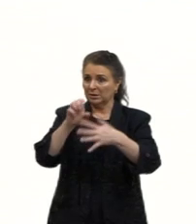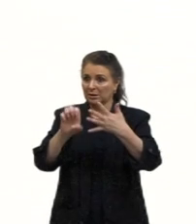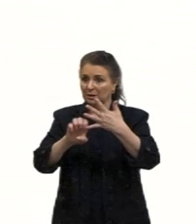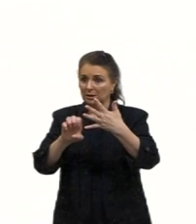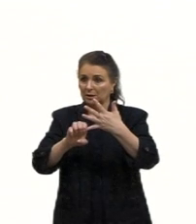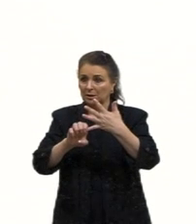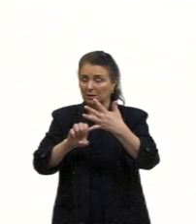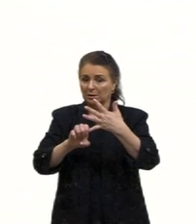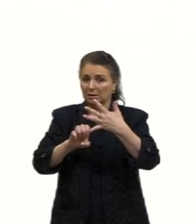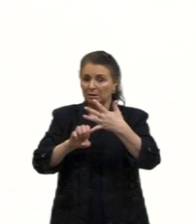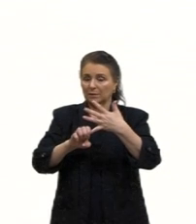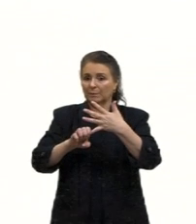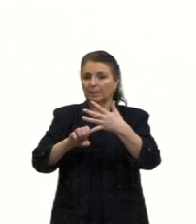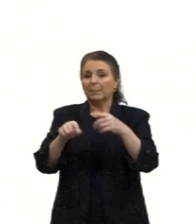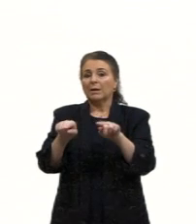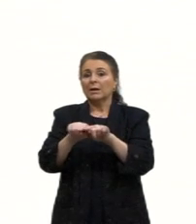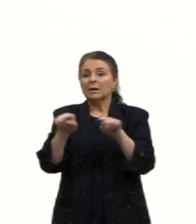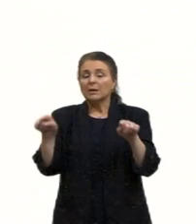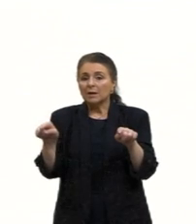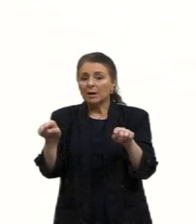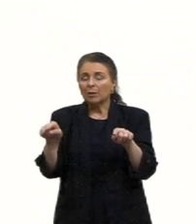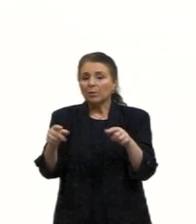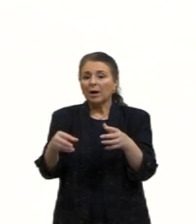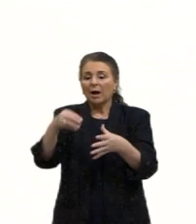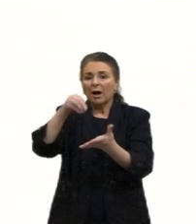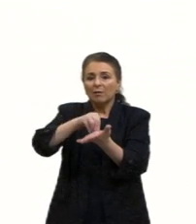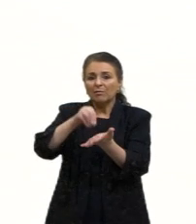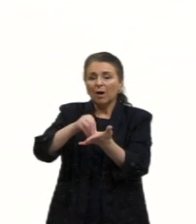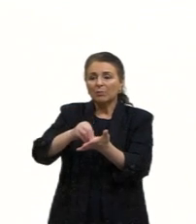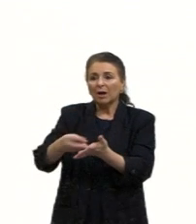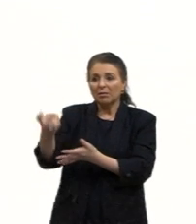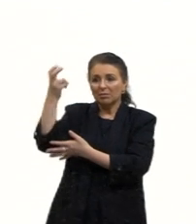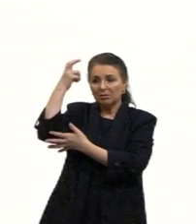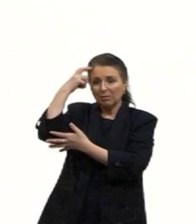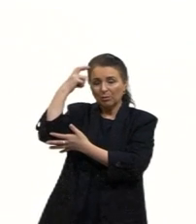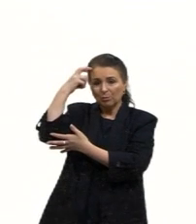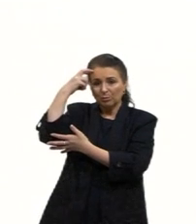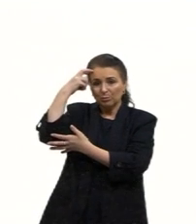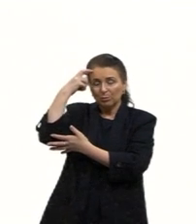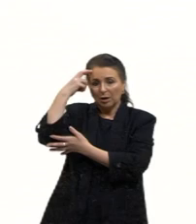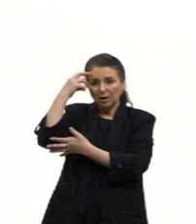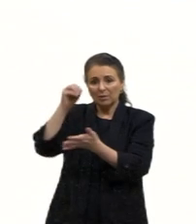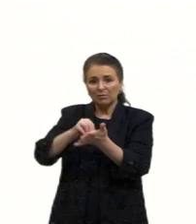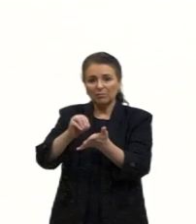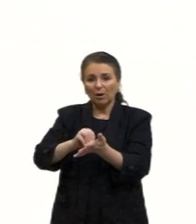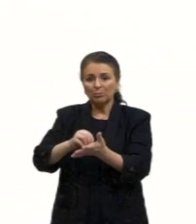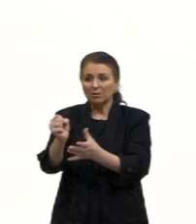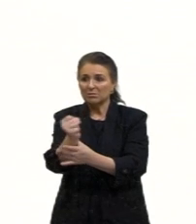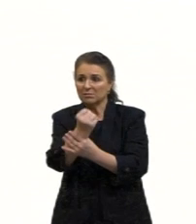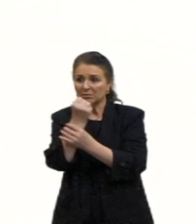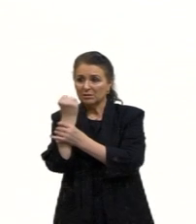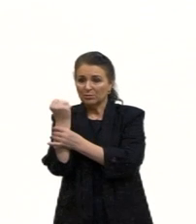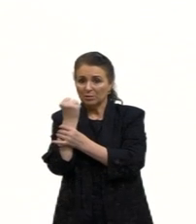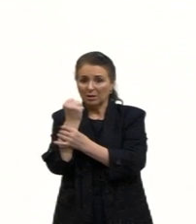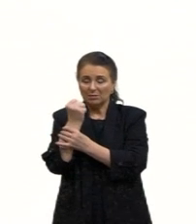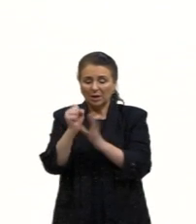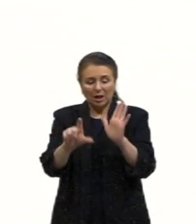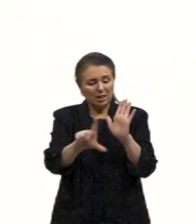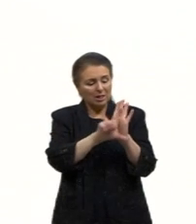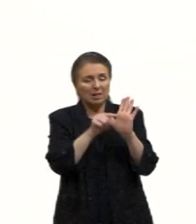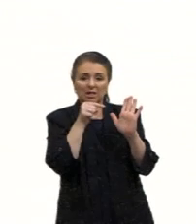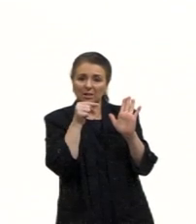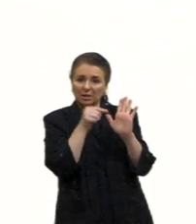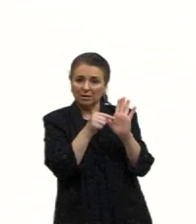desenraizamento cultural e insegurança legal. Vamos ver onde é que se coloca, e é justamente nessa E.